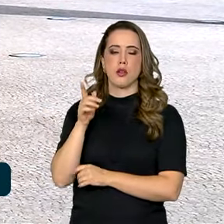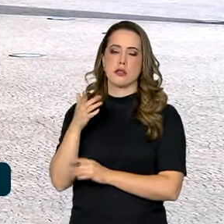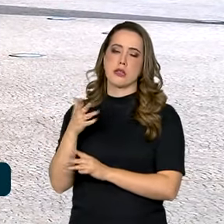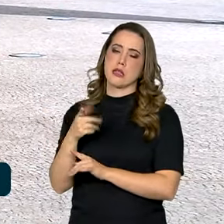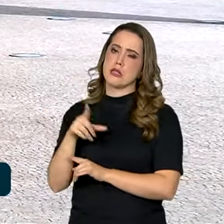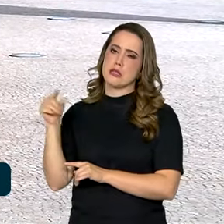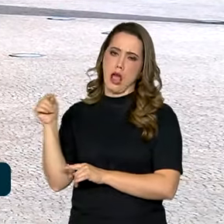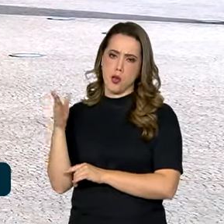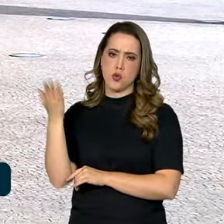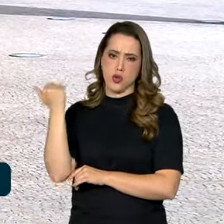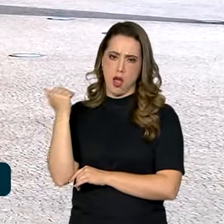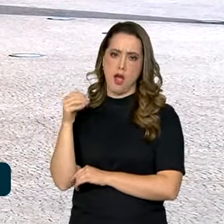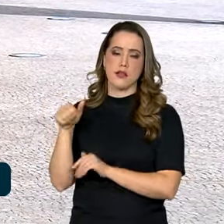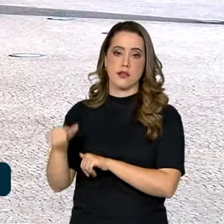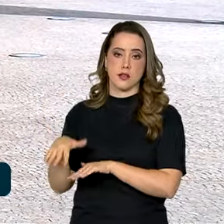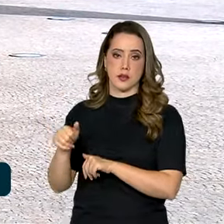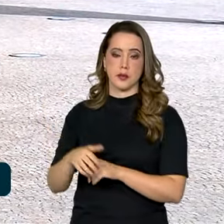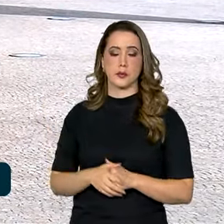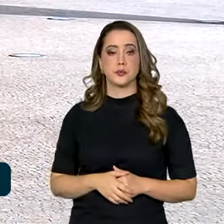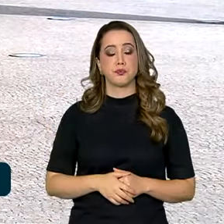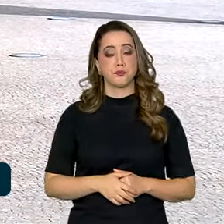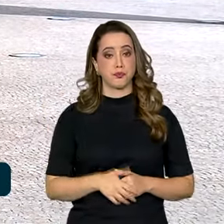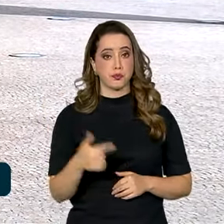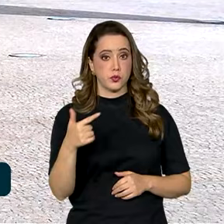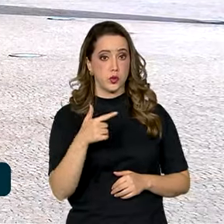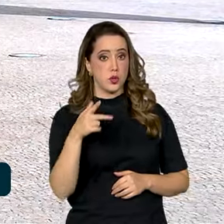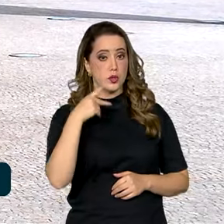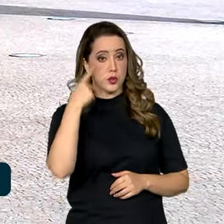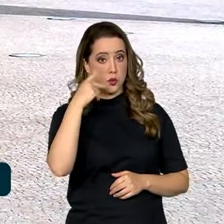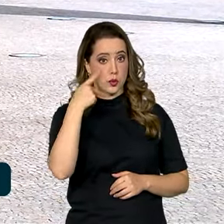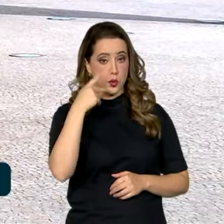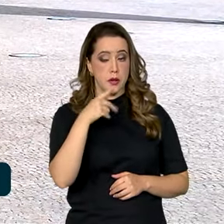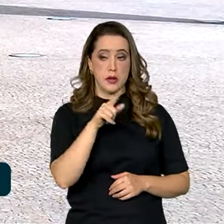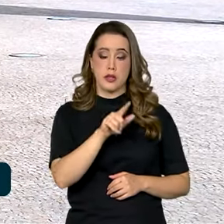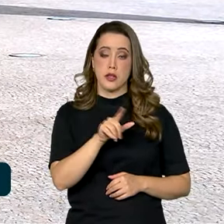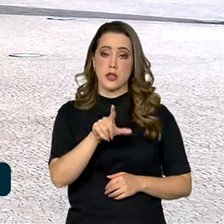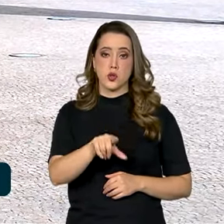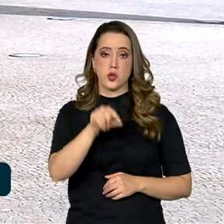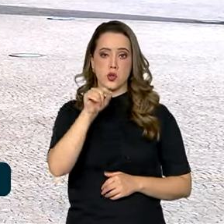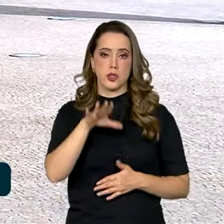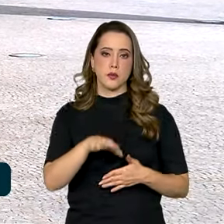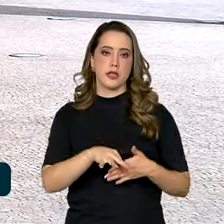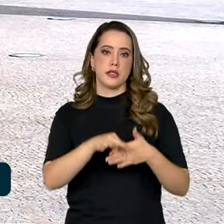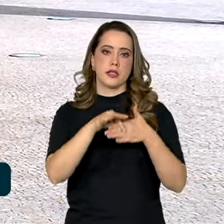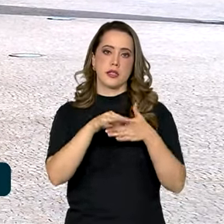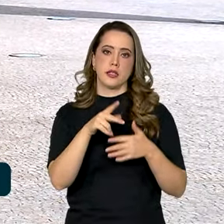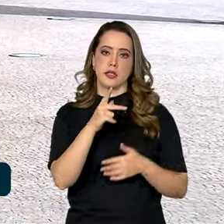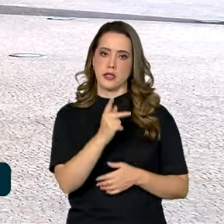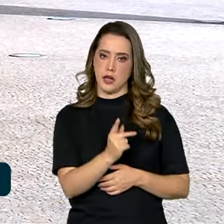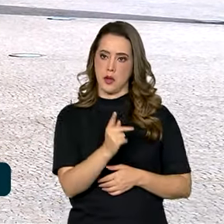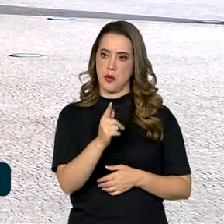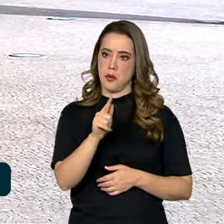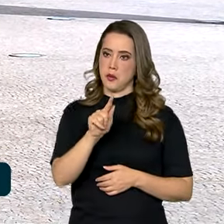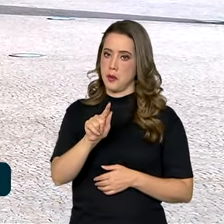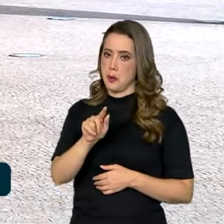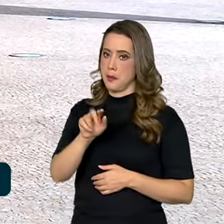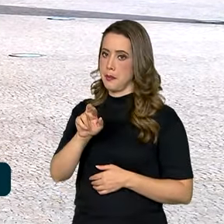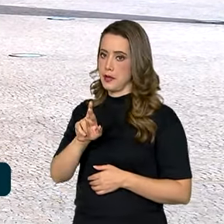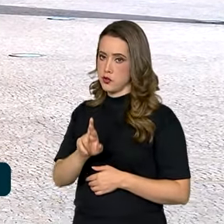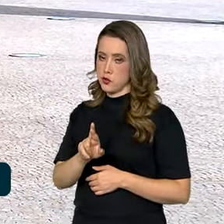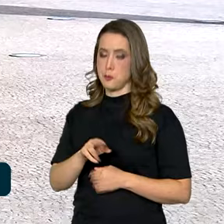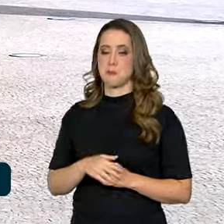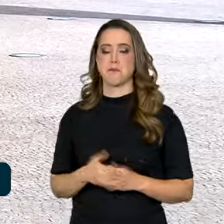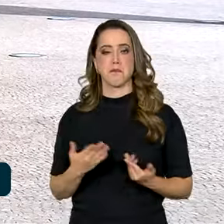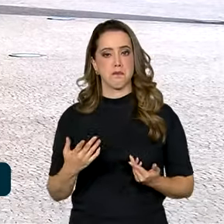setembro. O subprocurador-geral, Paulo Gonê, foi o escolhido para comandar a Procuradoria-Geral da República.